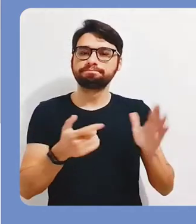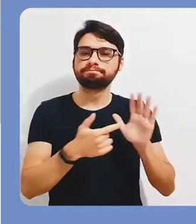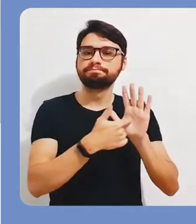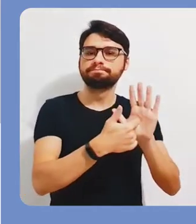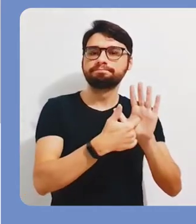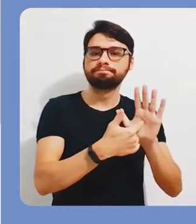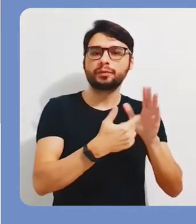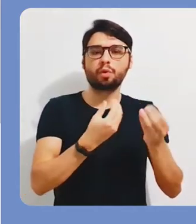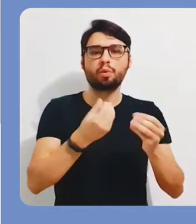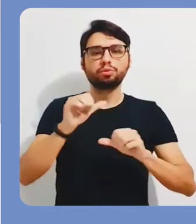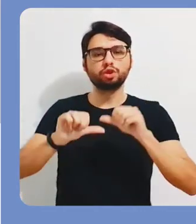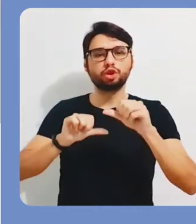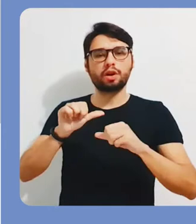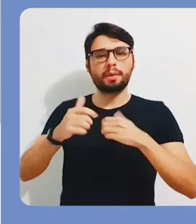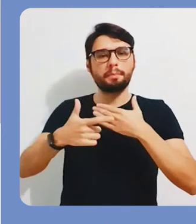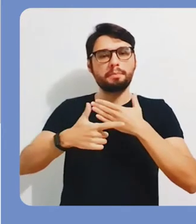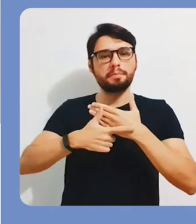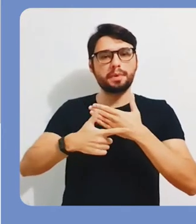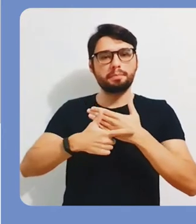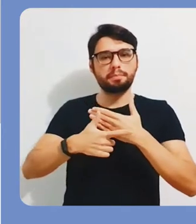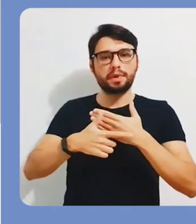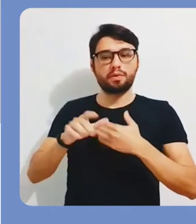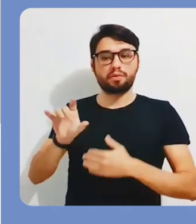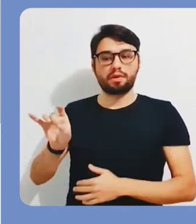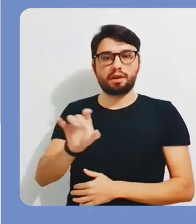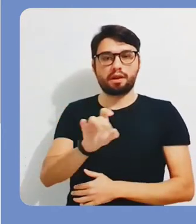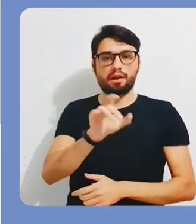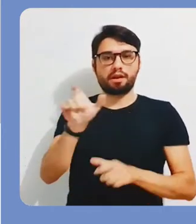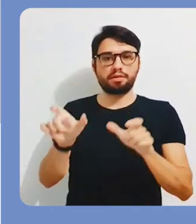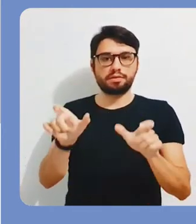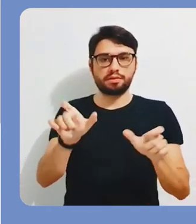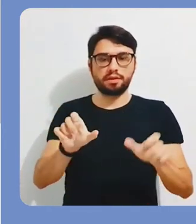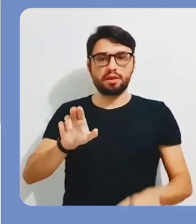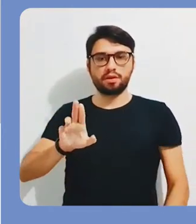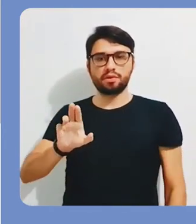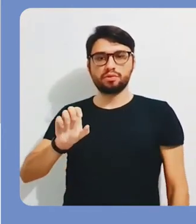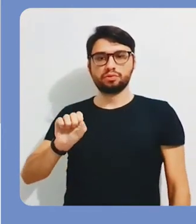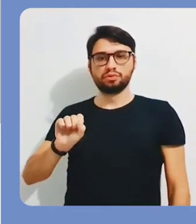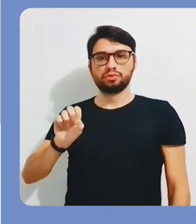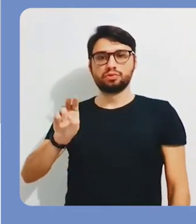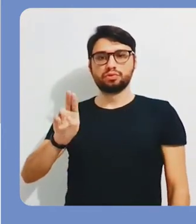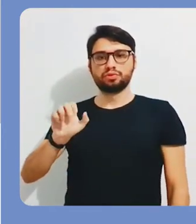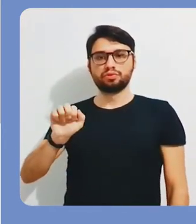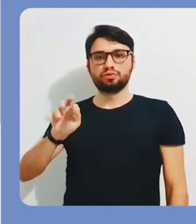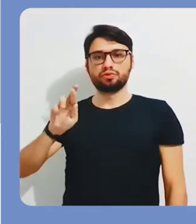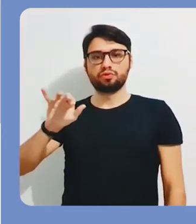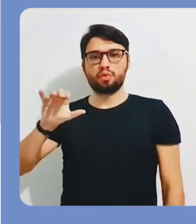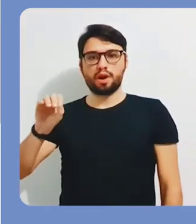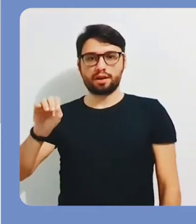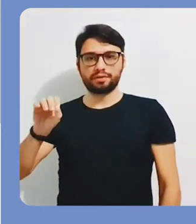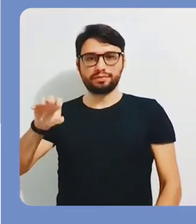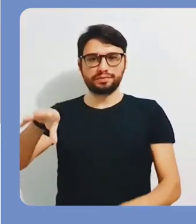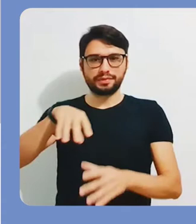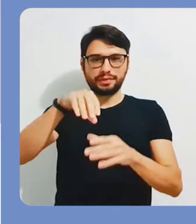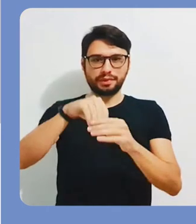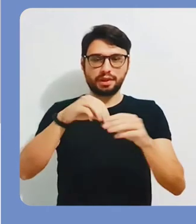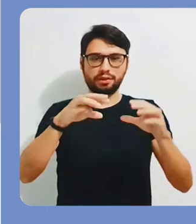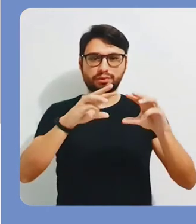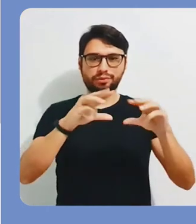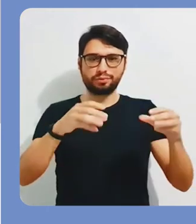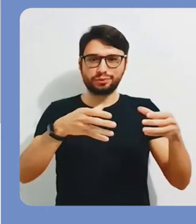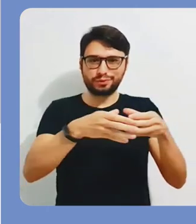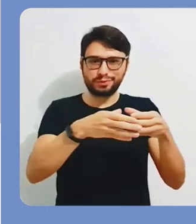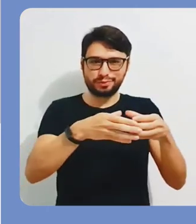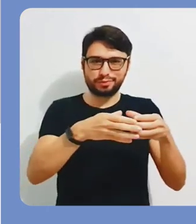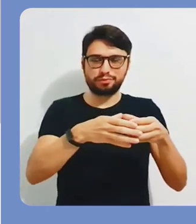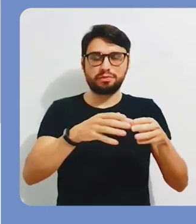Eu quero agora mostrar para vocês como que a gente faz a alteração dos papéis dos usuários que foram importados para dentro do